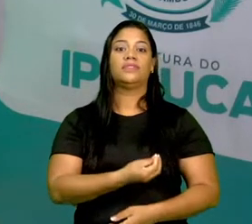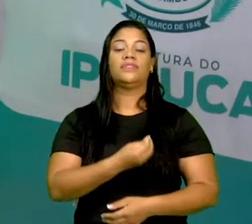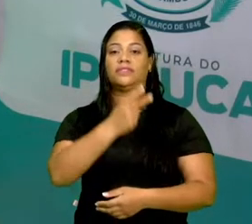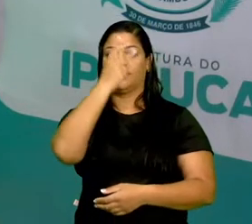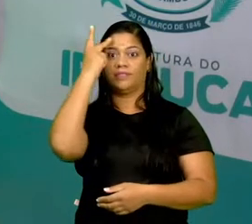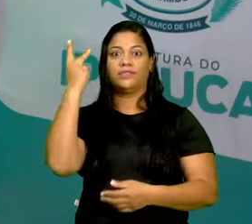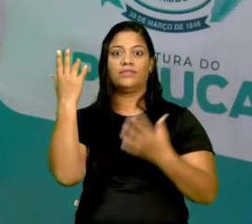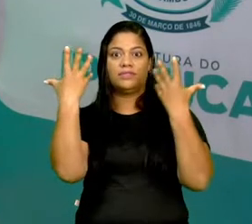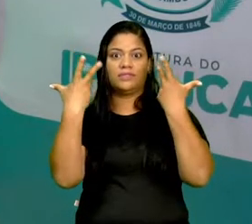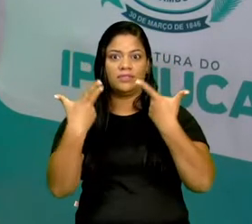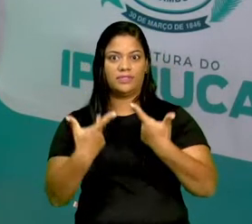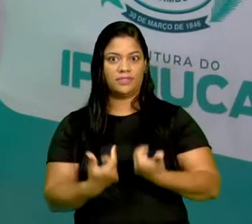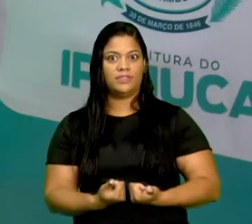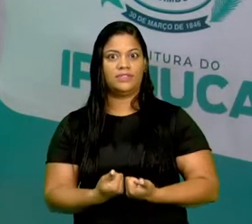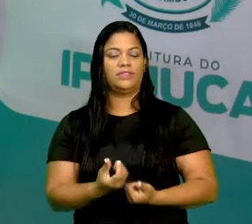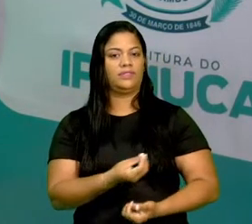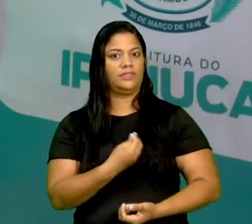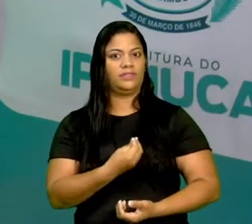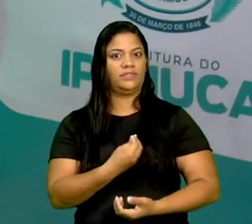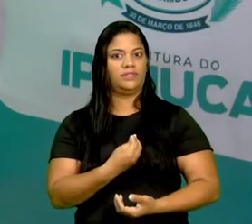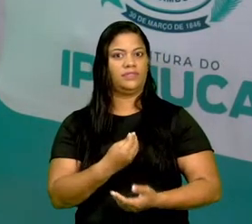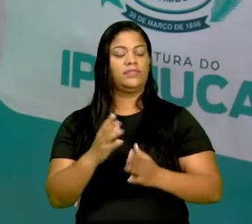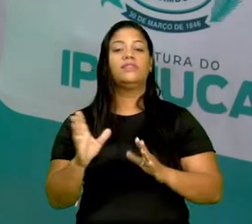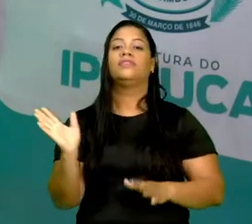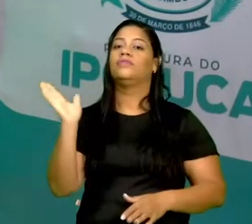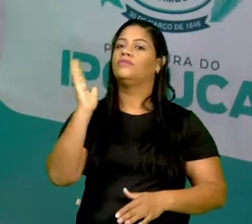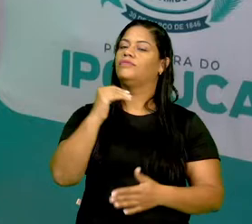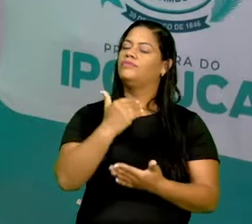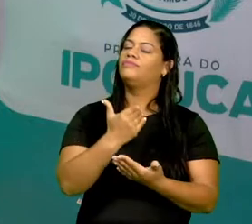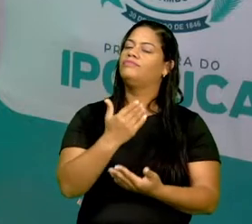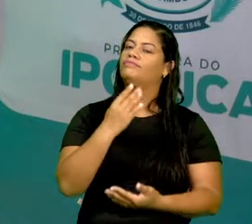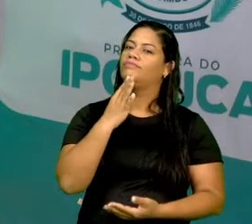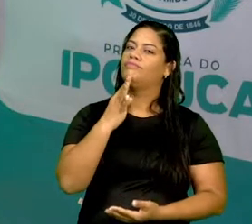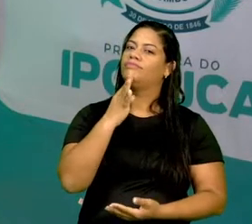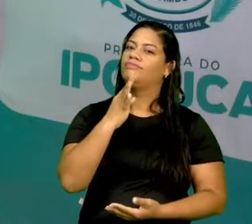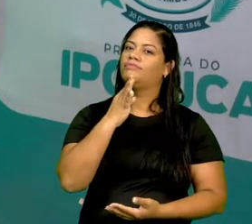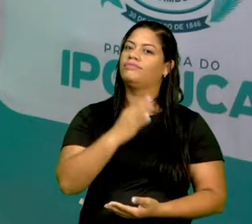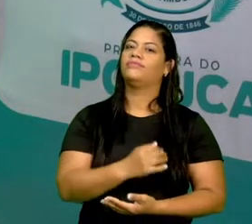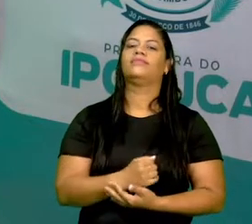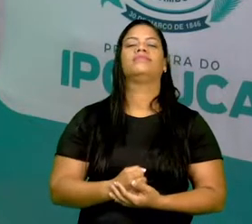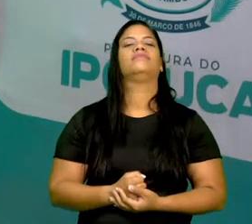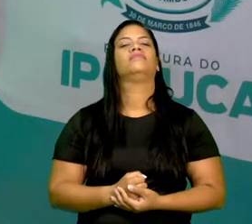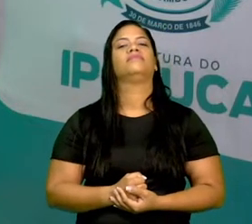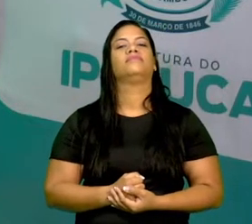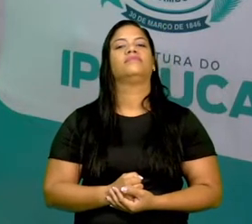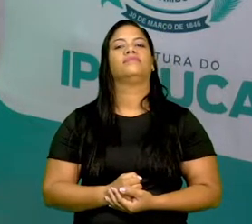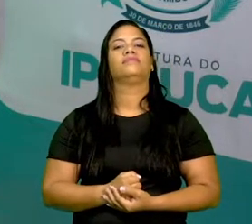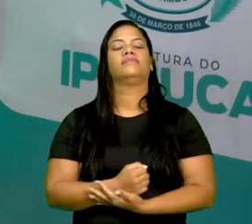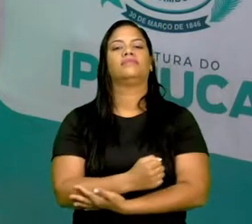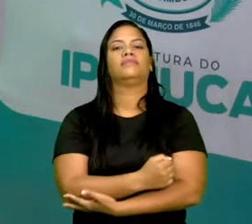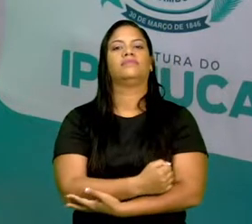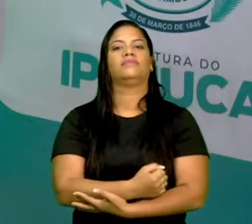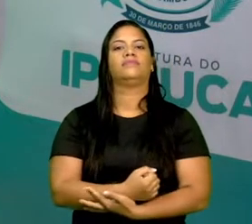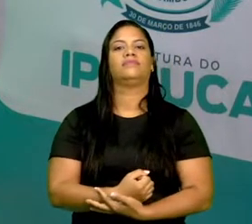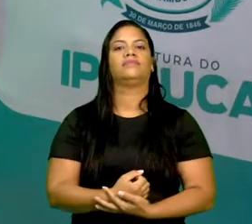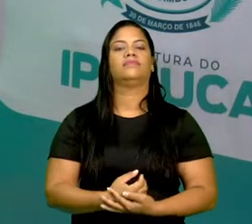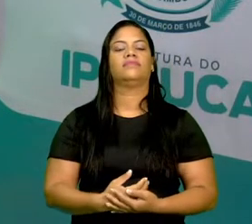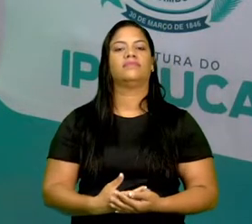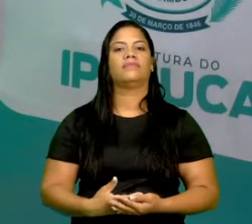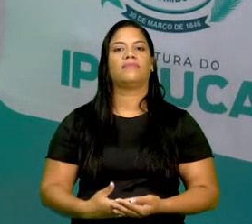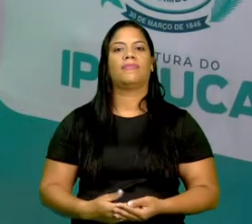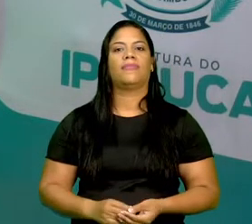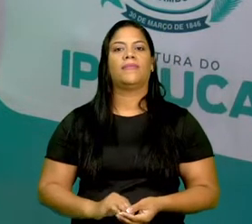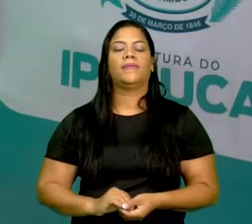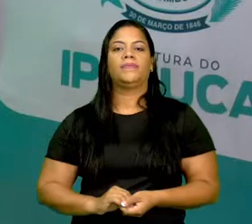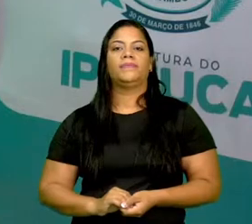existentes no ambiente? Então, vamos conhecê-los. Esses elementos são